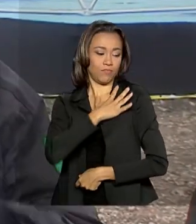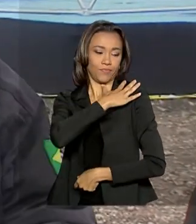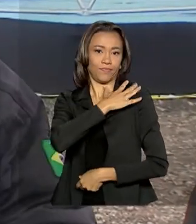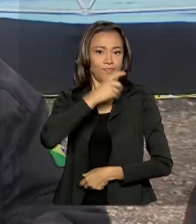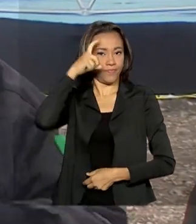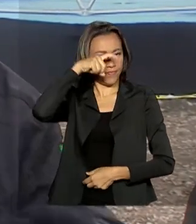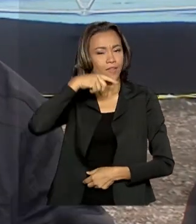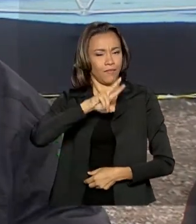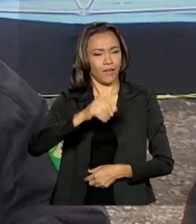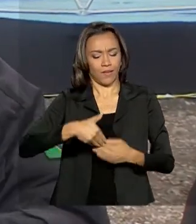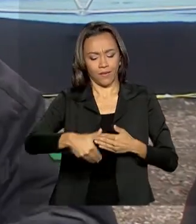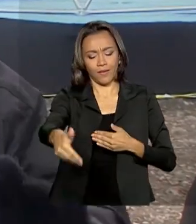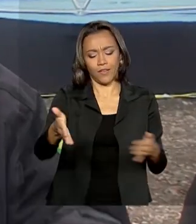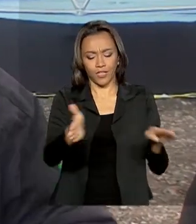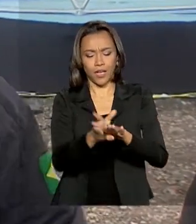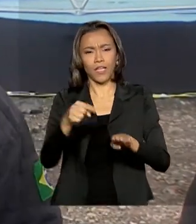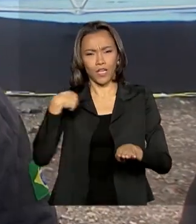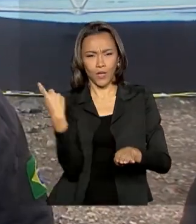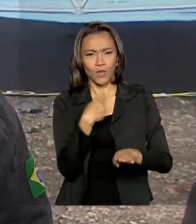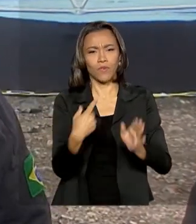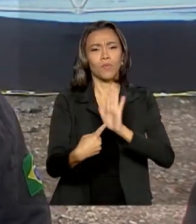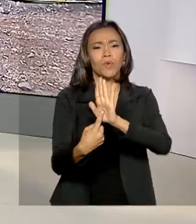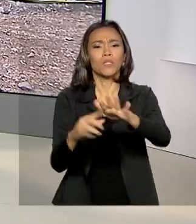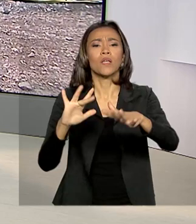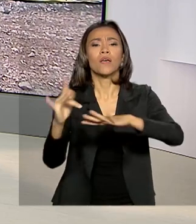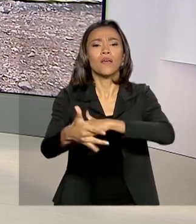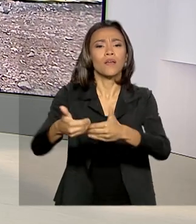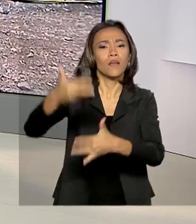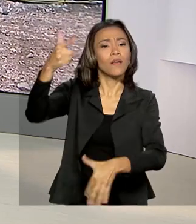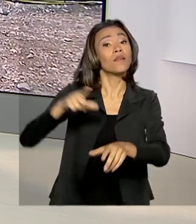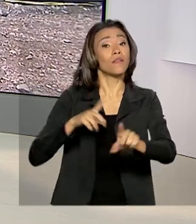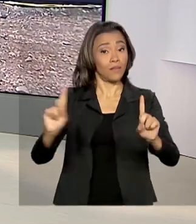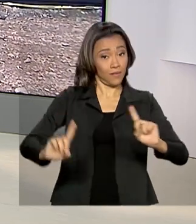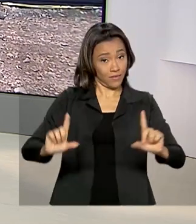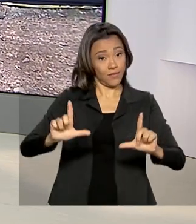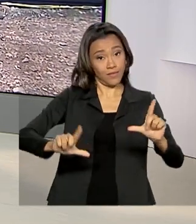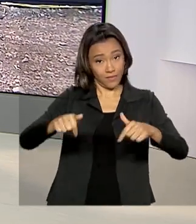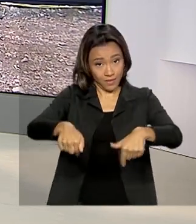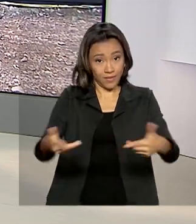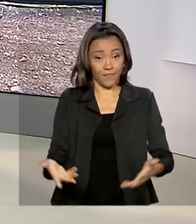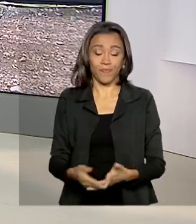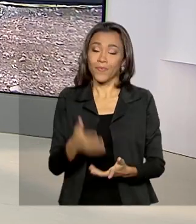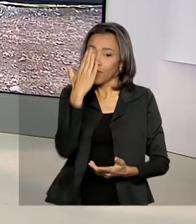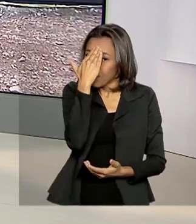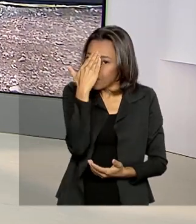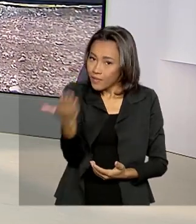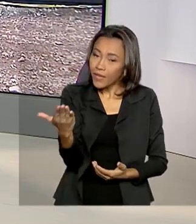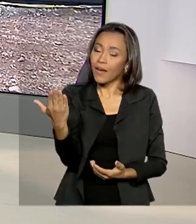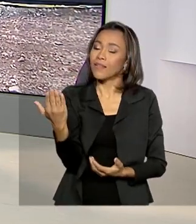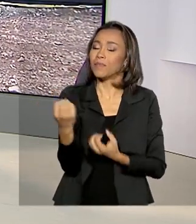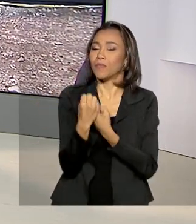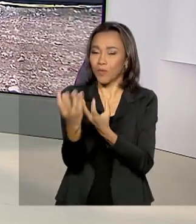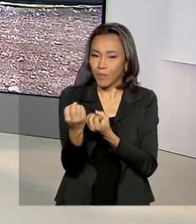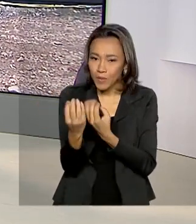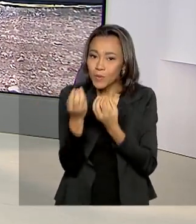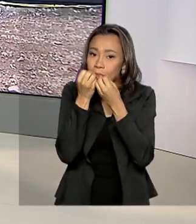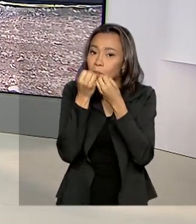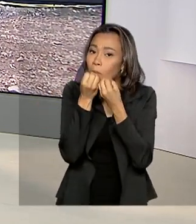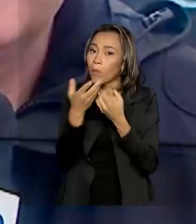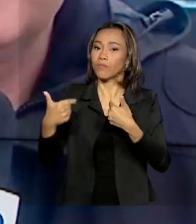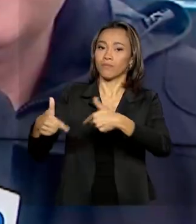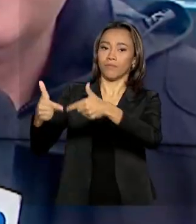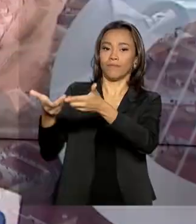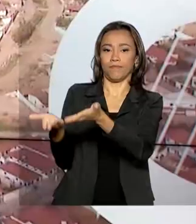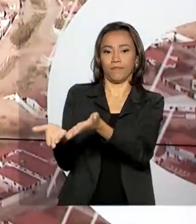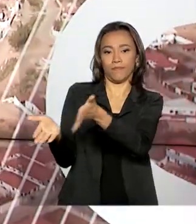na TV Brasil, redes sociais, programação completa, Renata. Obrigada, Maurício, pelas suas informações ao vivo e direto da Antártica. Bom trabalho para você.